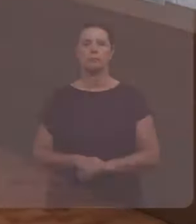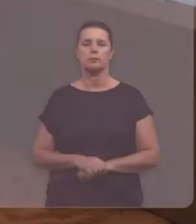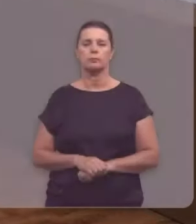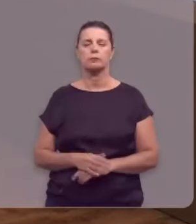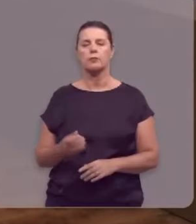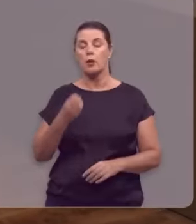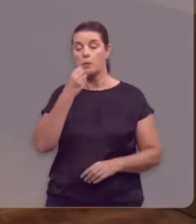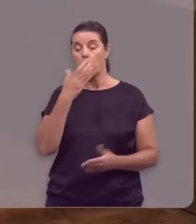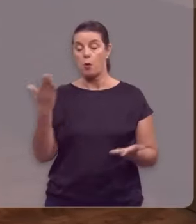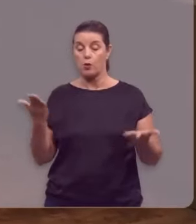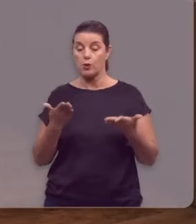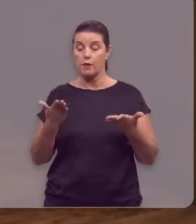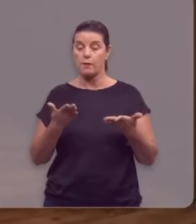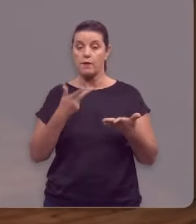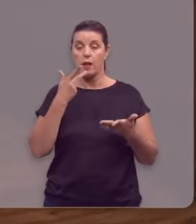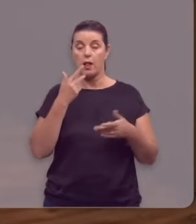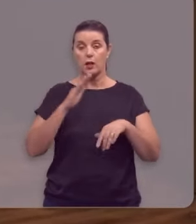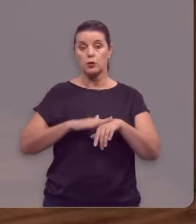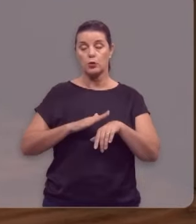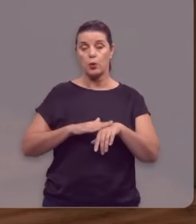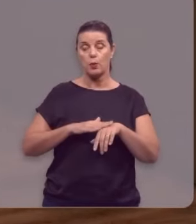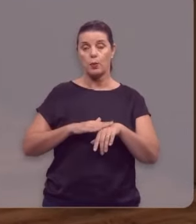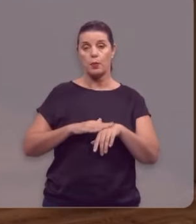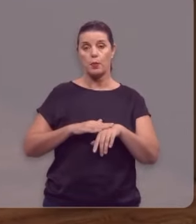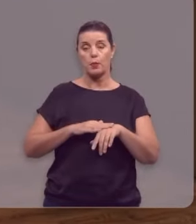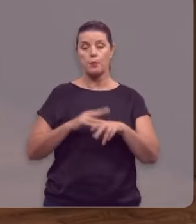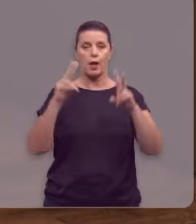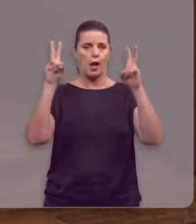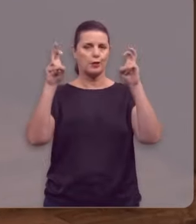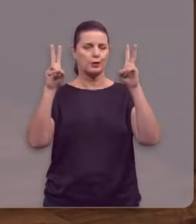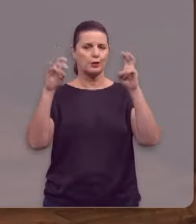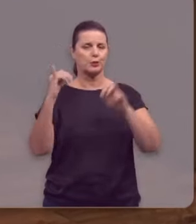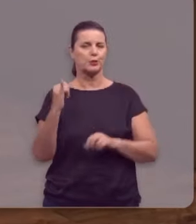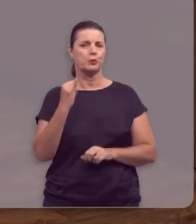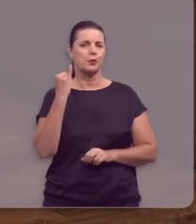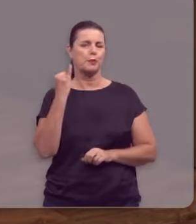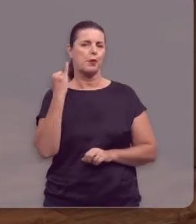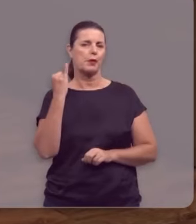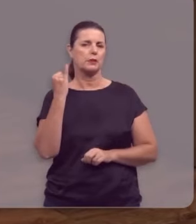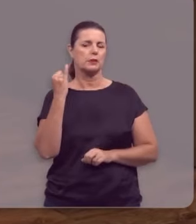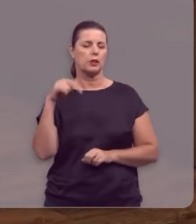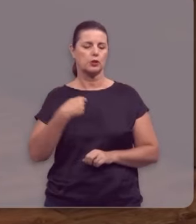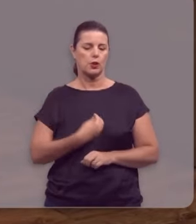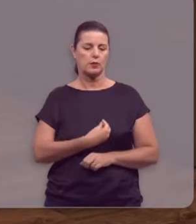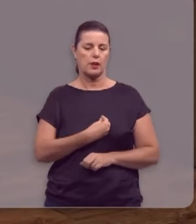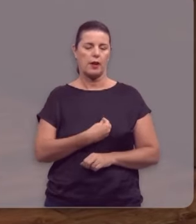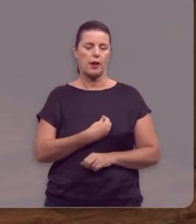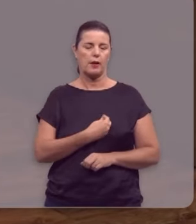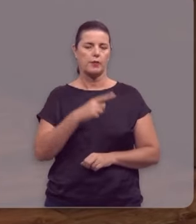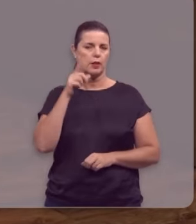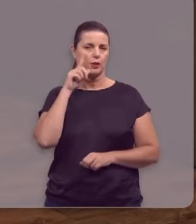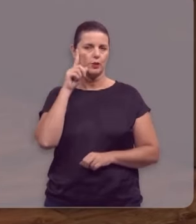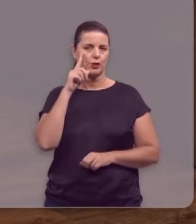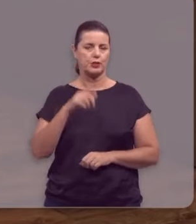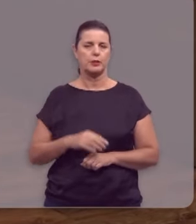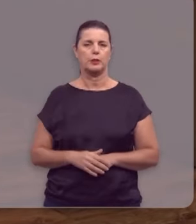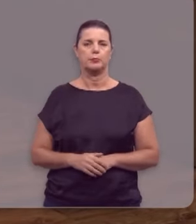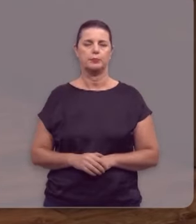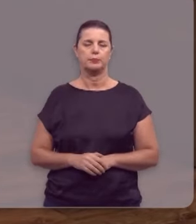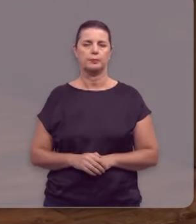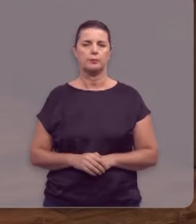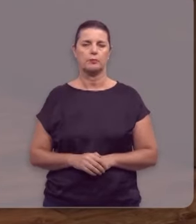Bom, hoje eu quero tratar com você de um assunto que tem muito a ver com a nossa vida no cotidiano.